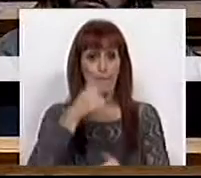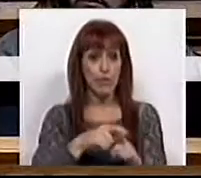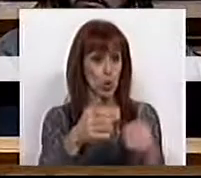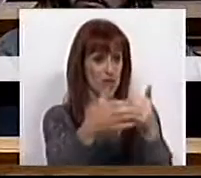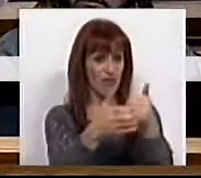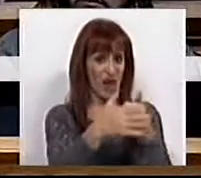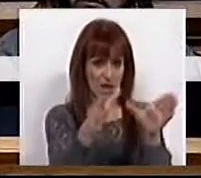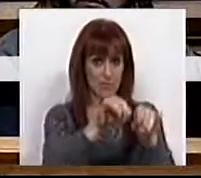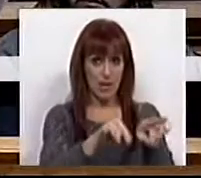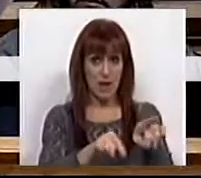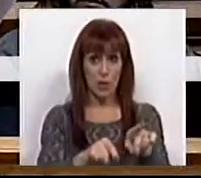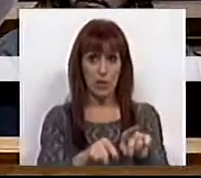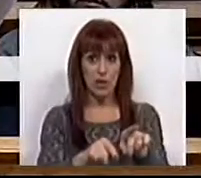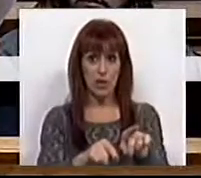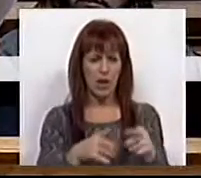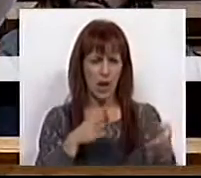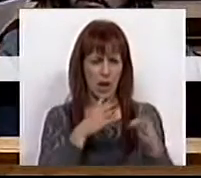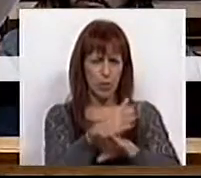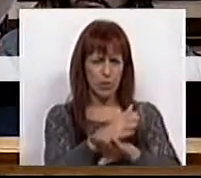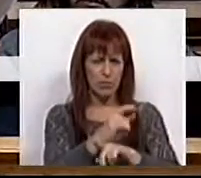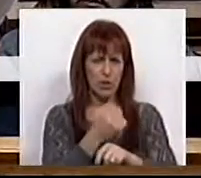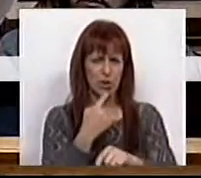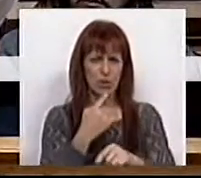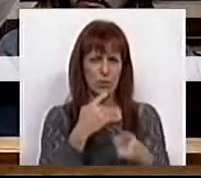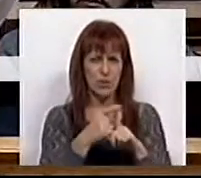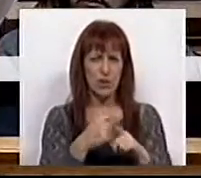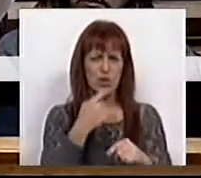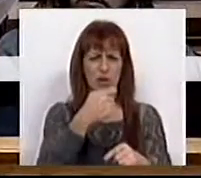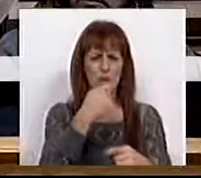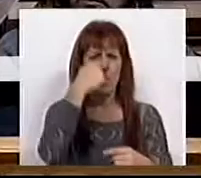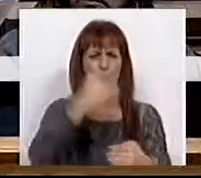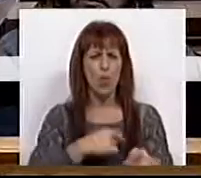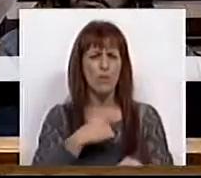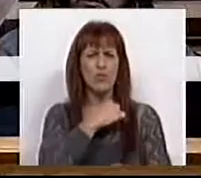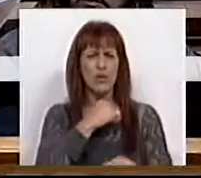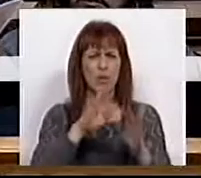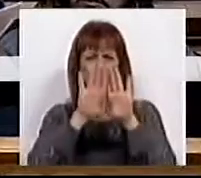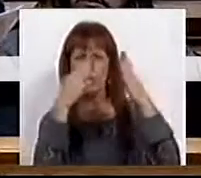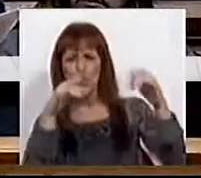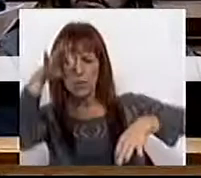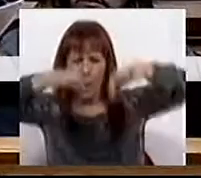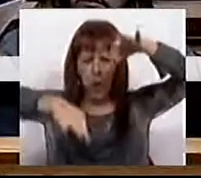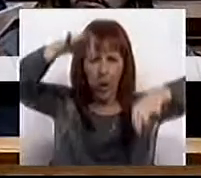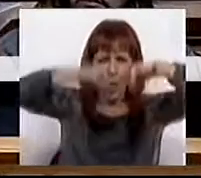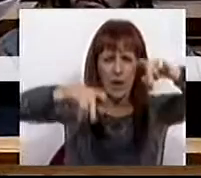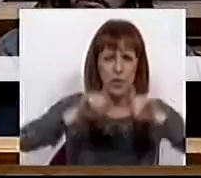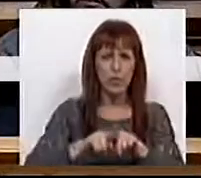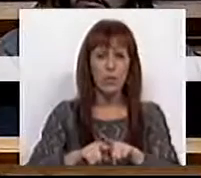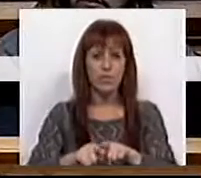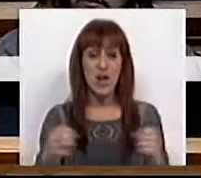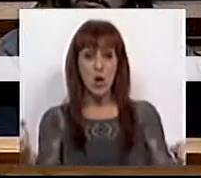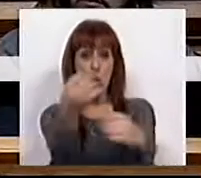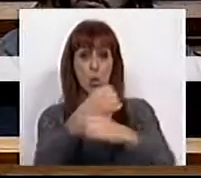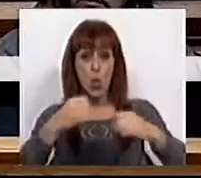mais velhos, prossegue entre um muro de indiferença, um biombo de manipulação, uma